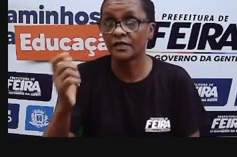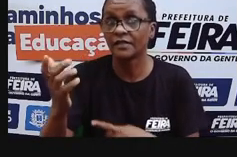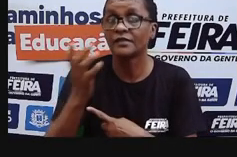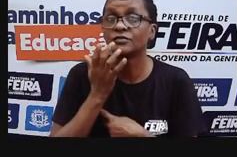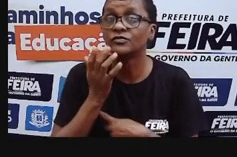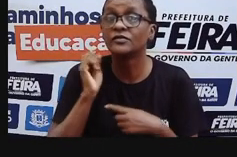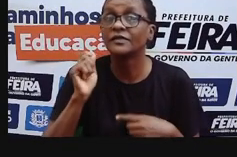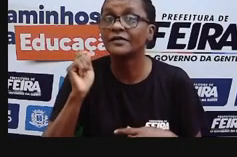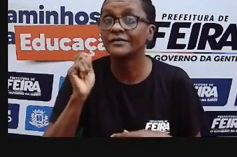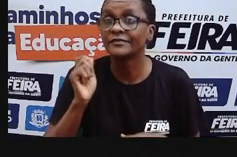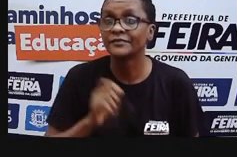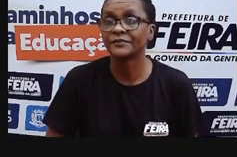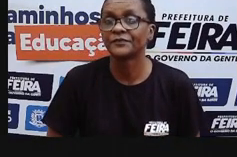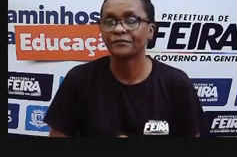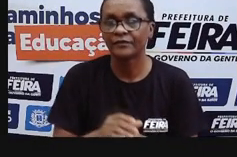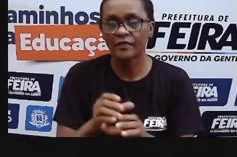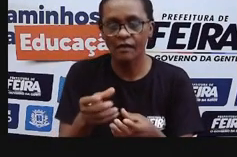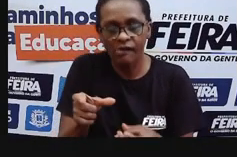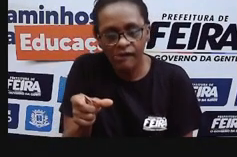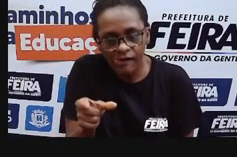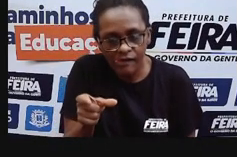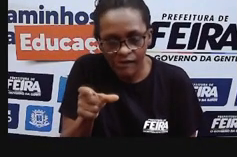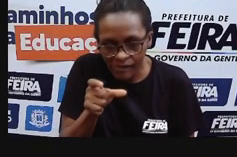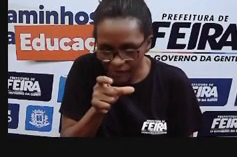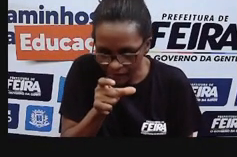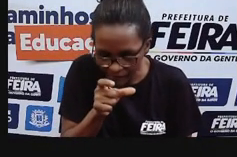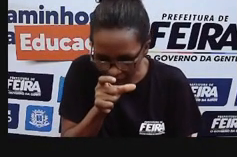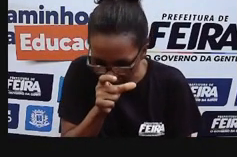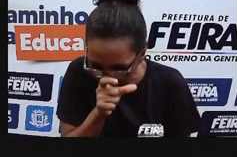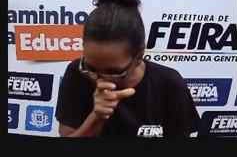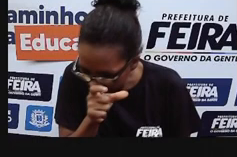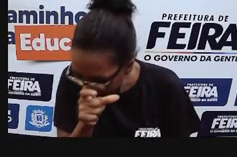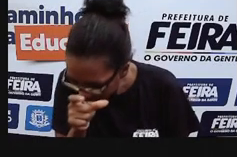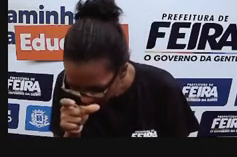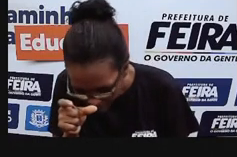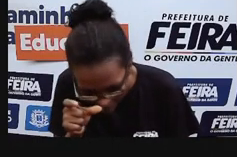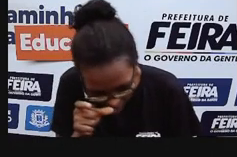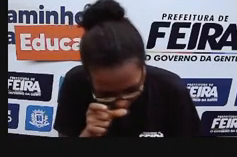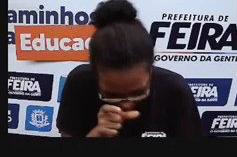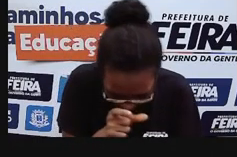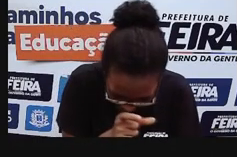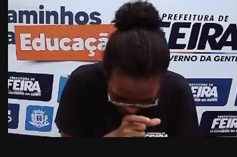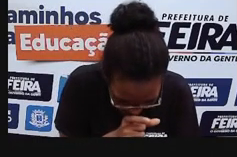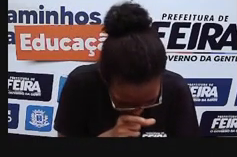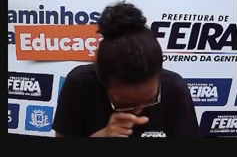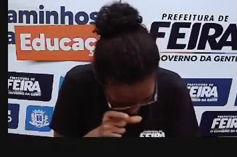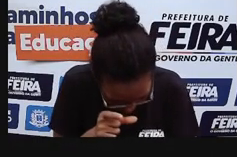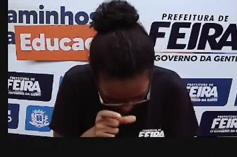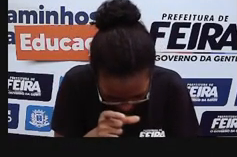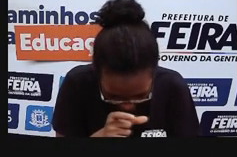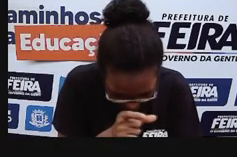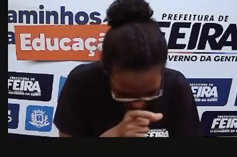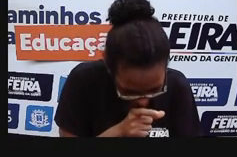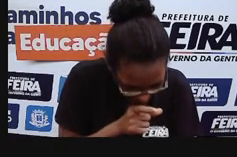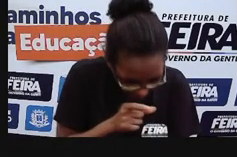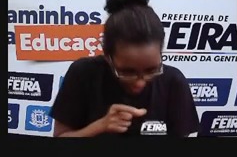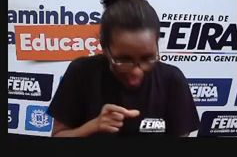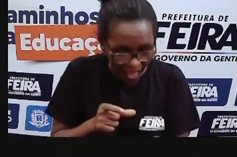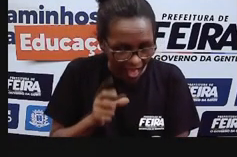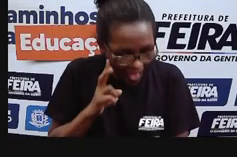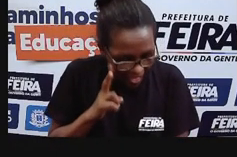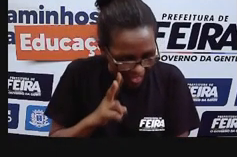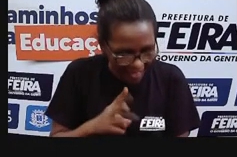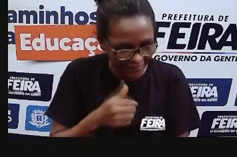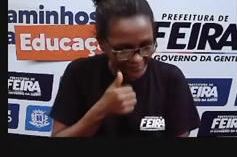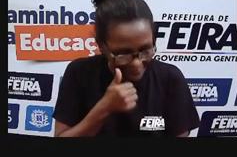E aí, a lupa, o que é ela? A lupa, ela é muito utilizada pra enxergar detalhes dos seres,